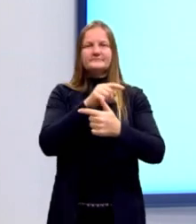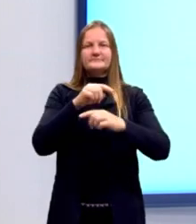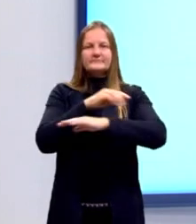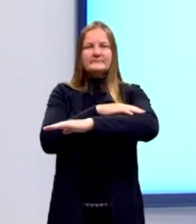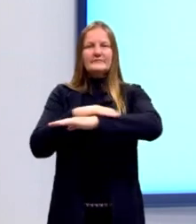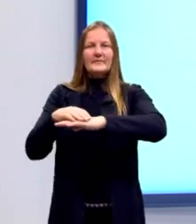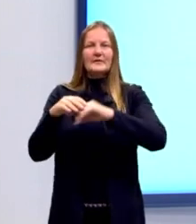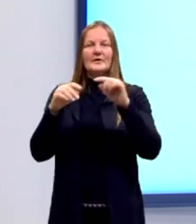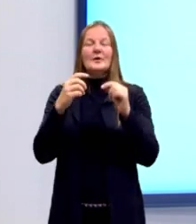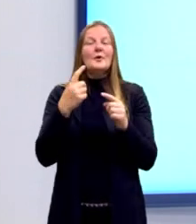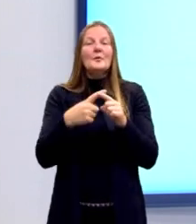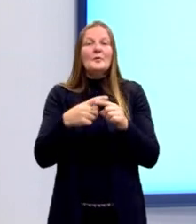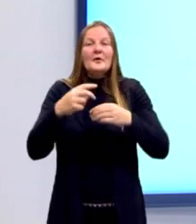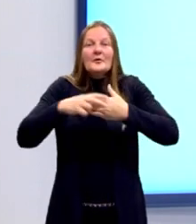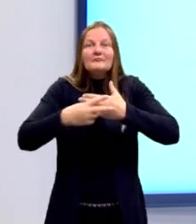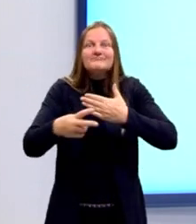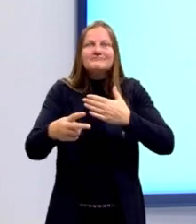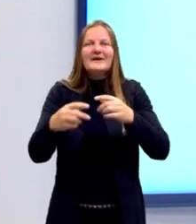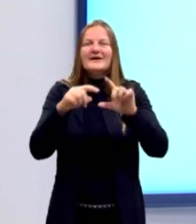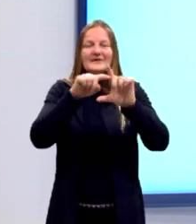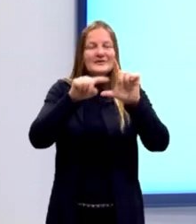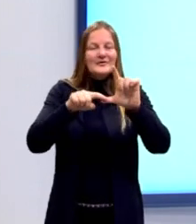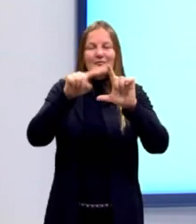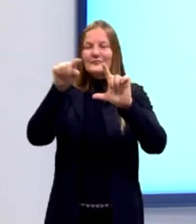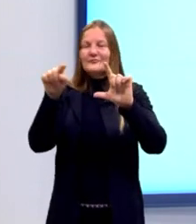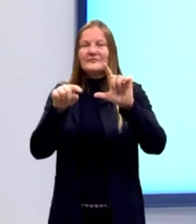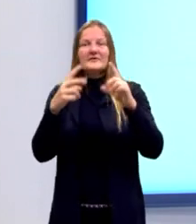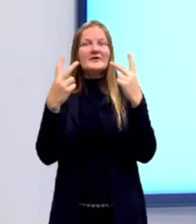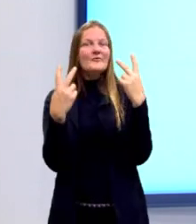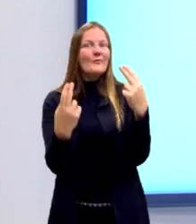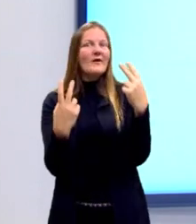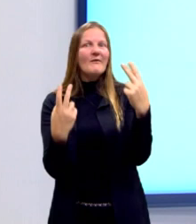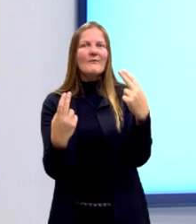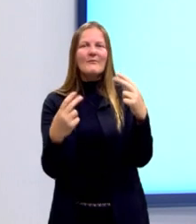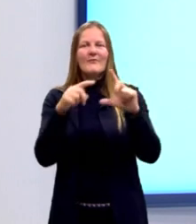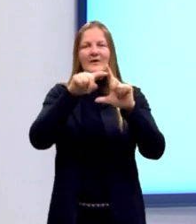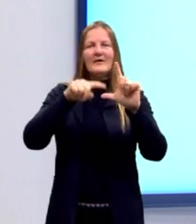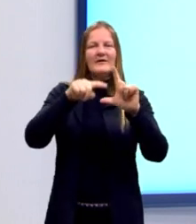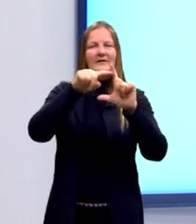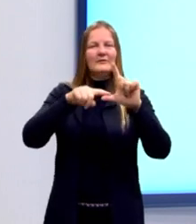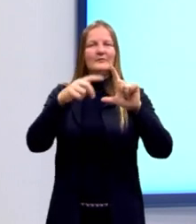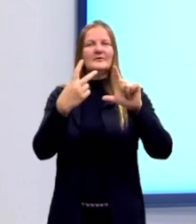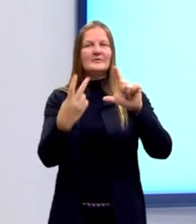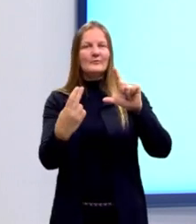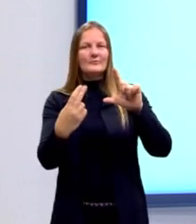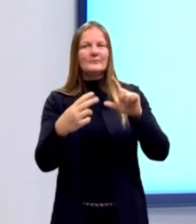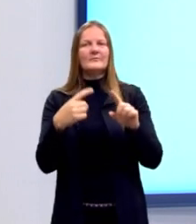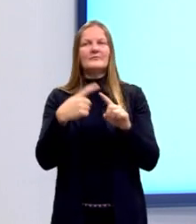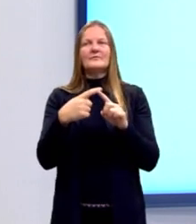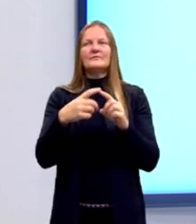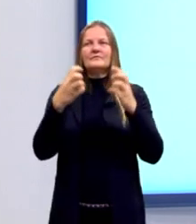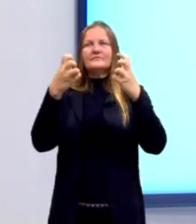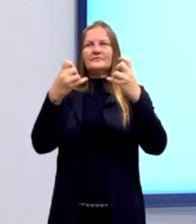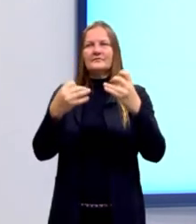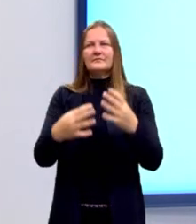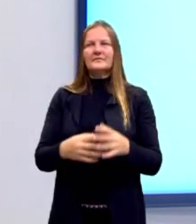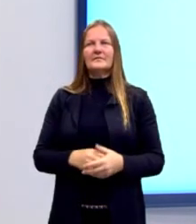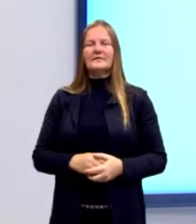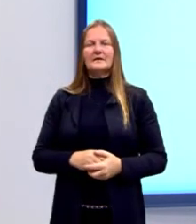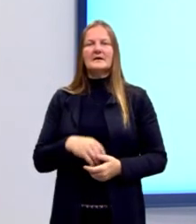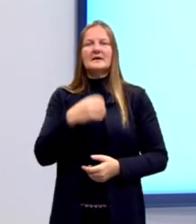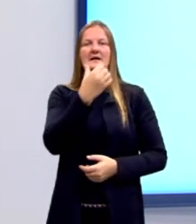consequentemente, todos os ângulos internos também iguais. E cada um desses ângulos medem exatamente